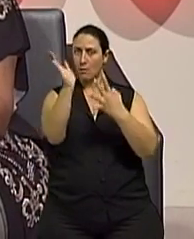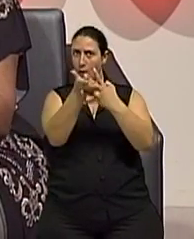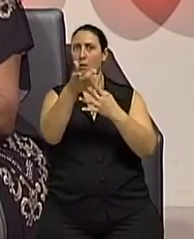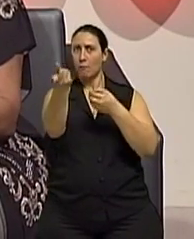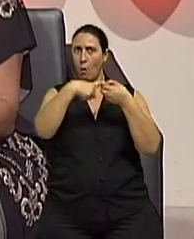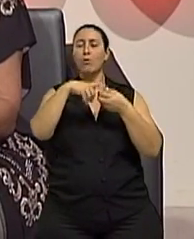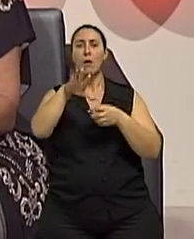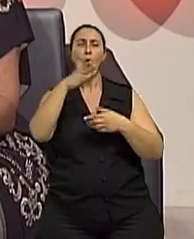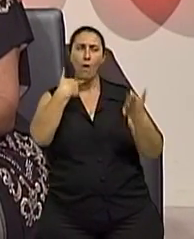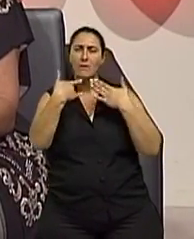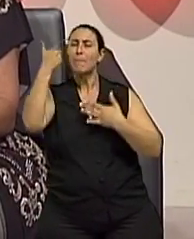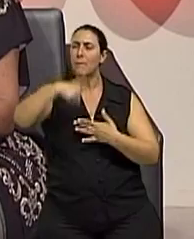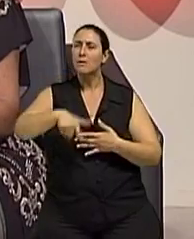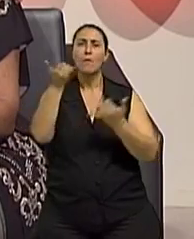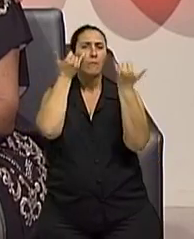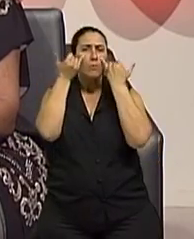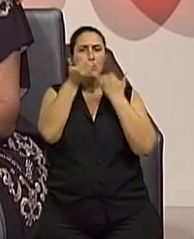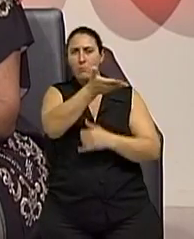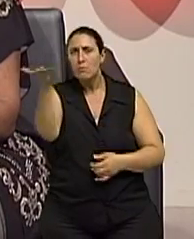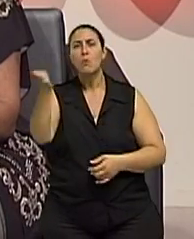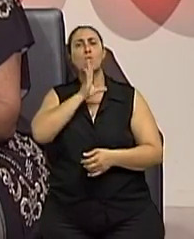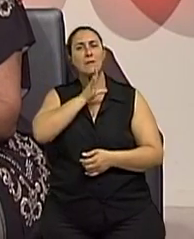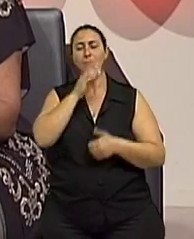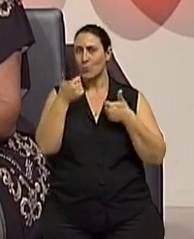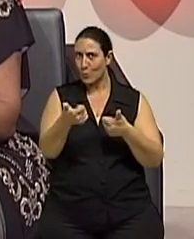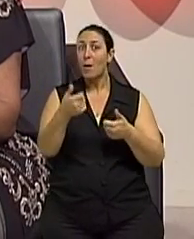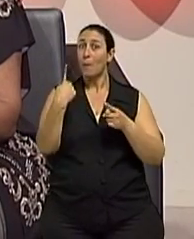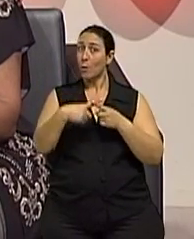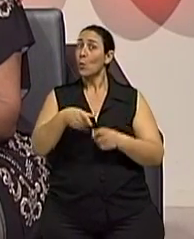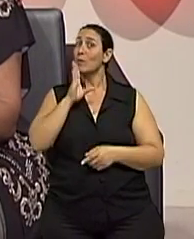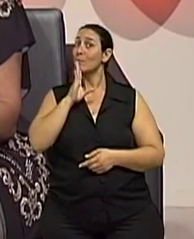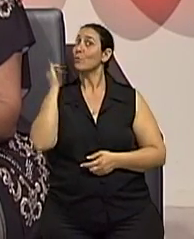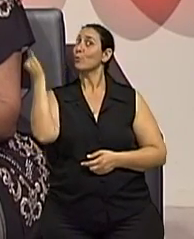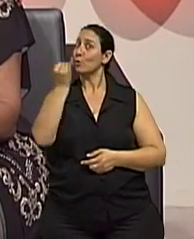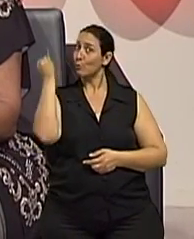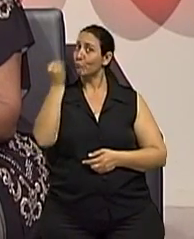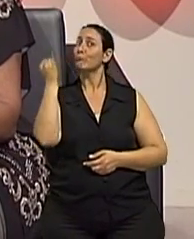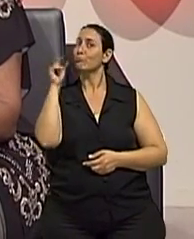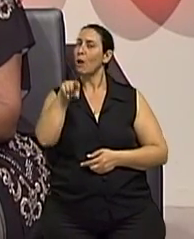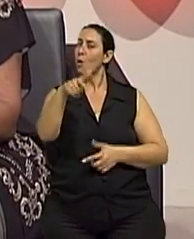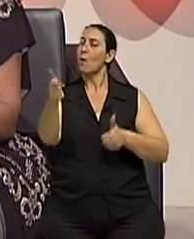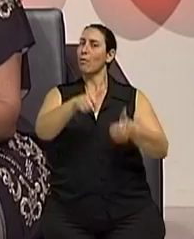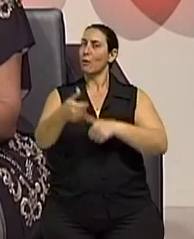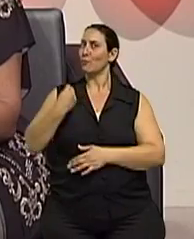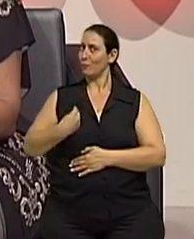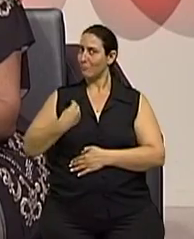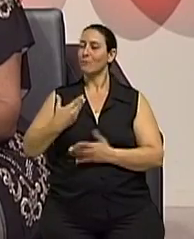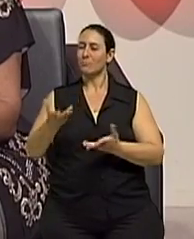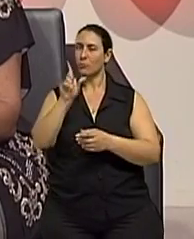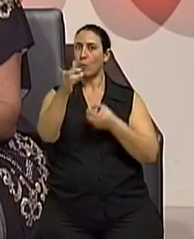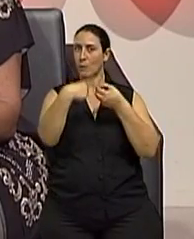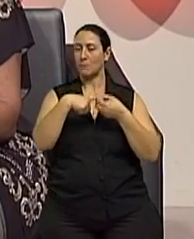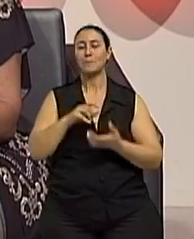A gente já vai conversar muito para trazer mais e mais conhecimento. Porque conhecimento é qualidade de vida. Já